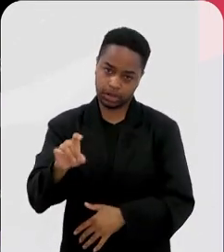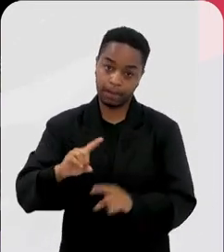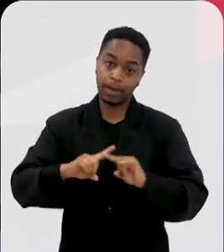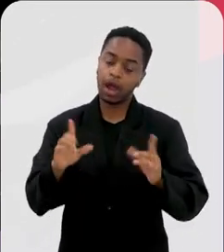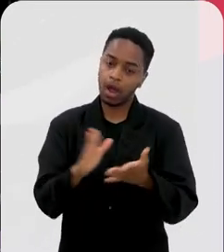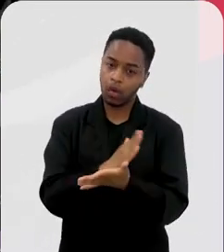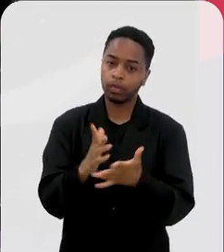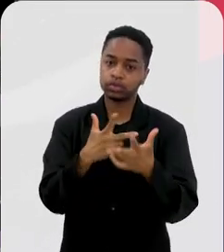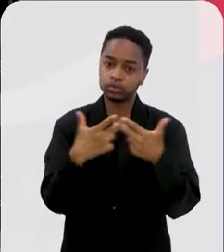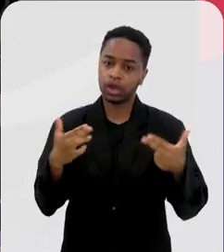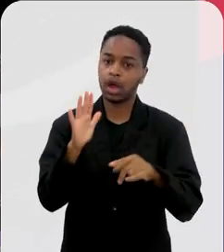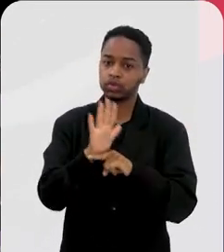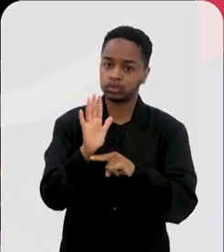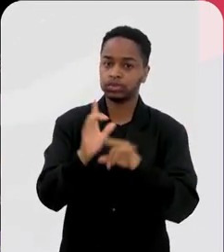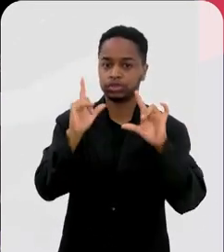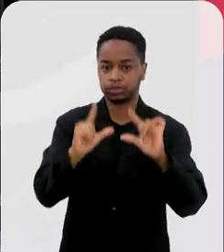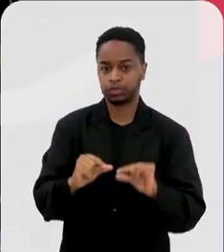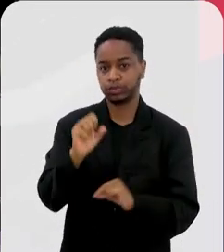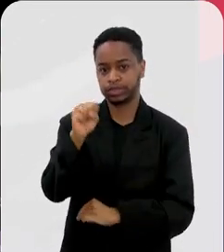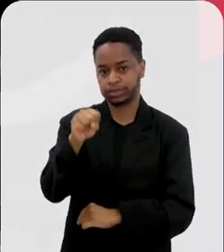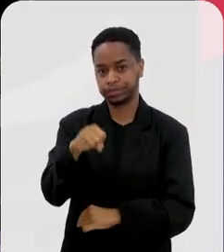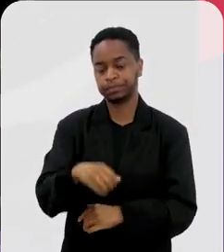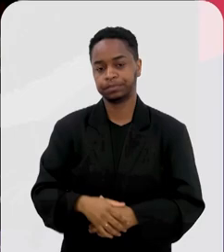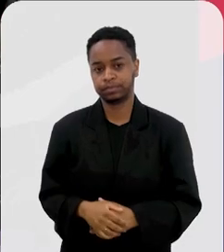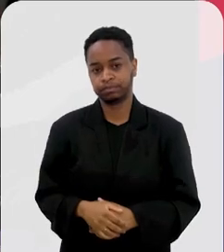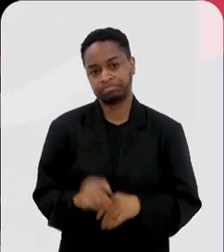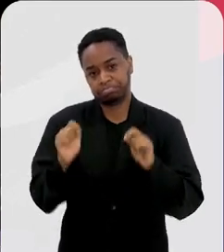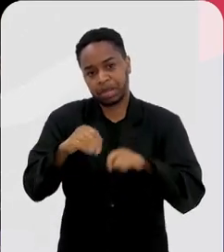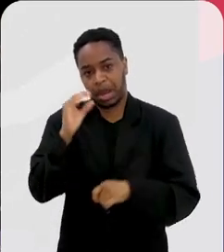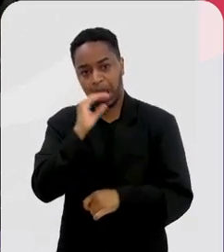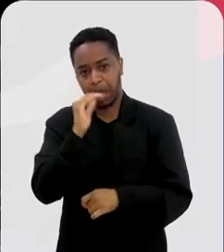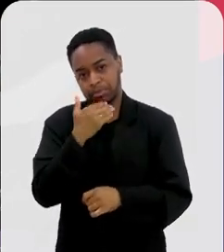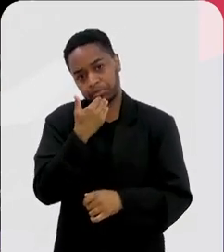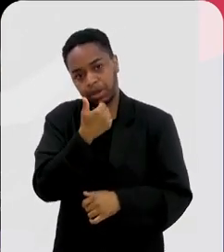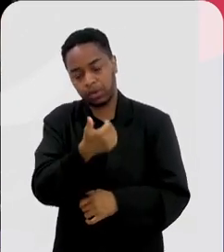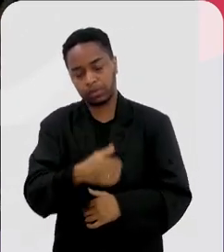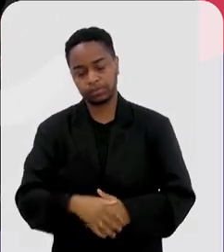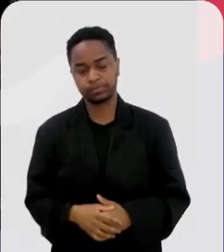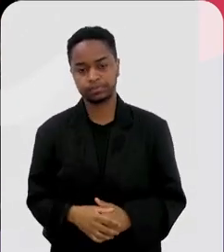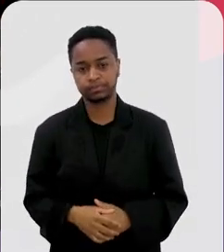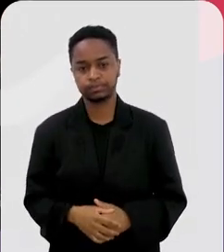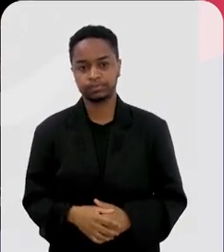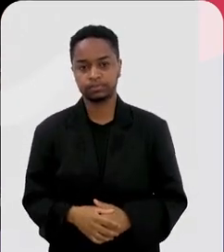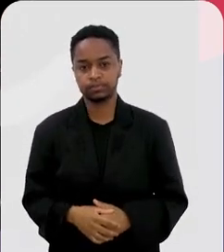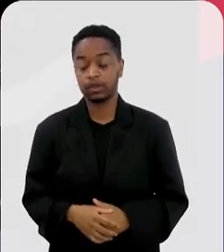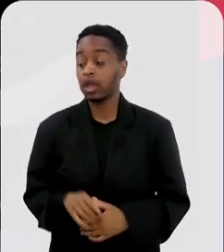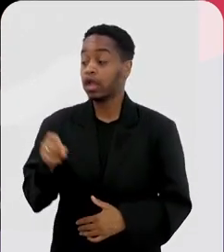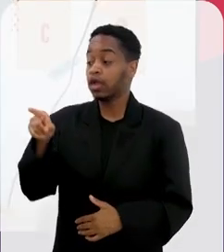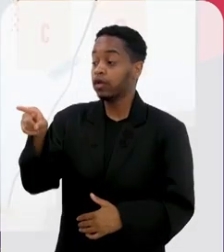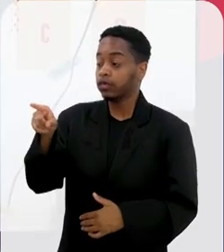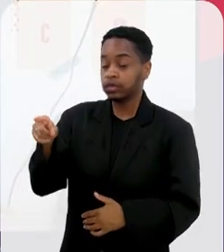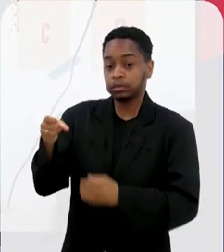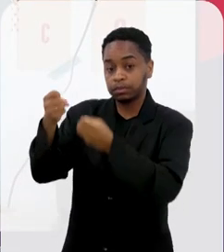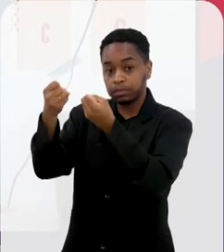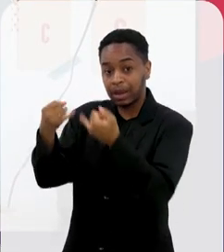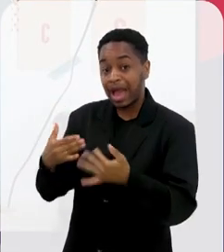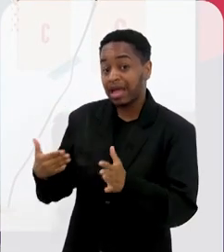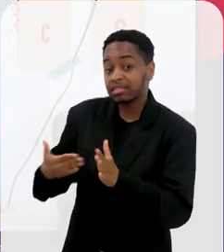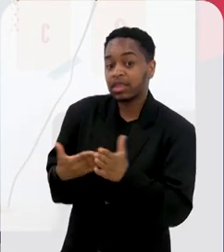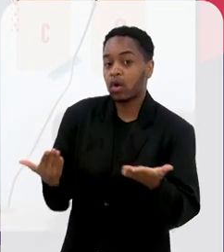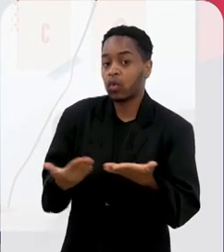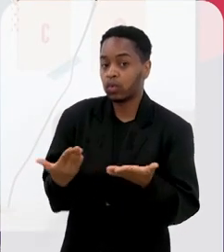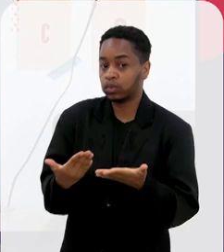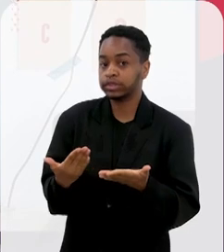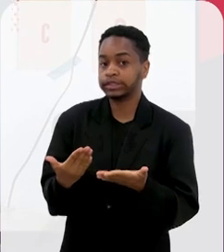eles podem ajudar a contribuir para essa reversão ser mais rápida e mais eficiente. Mozart, você me falou